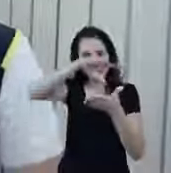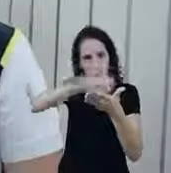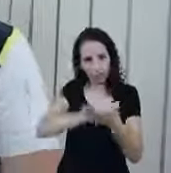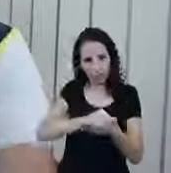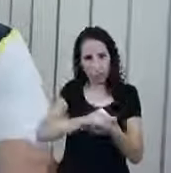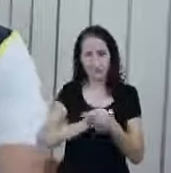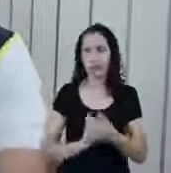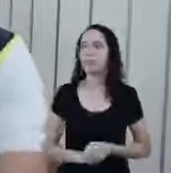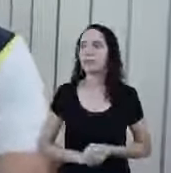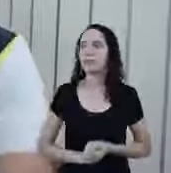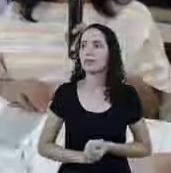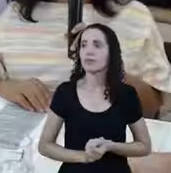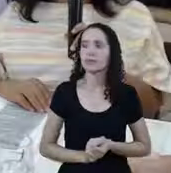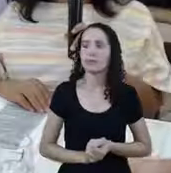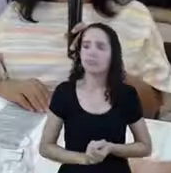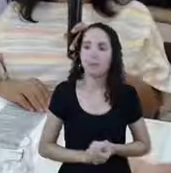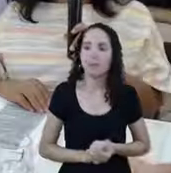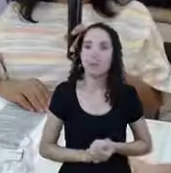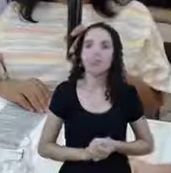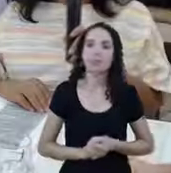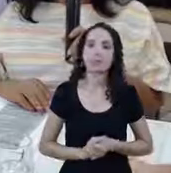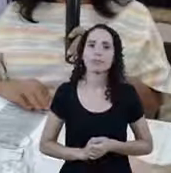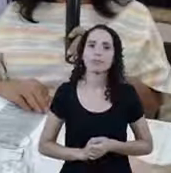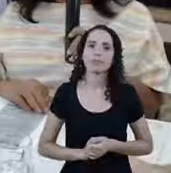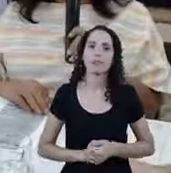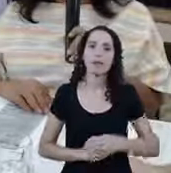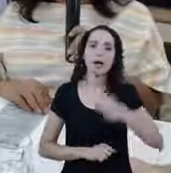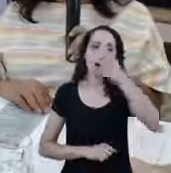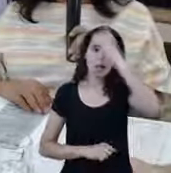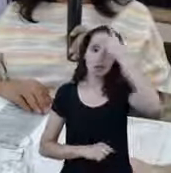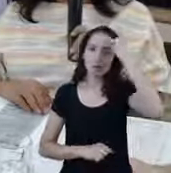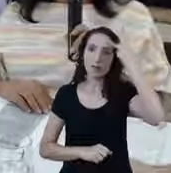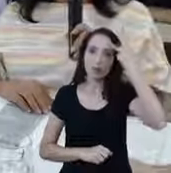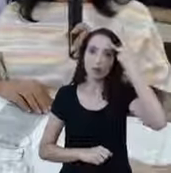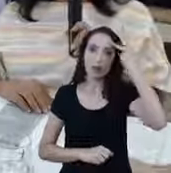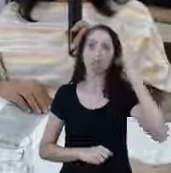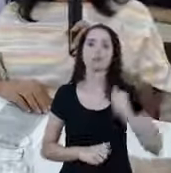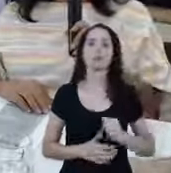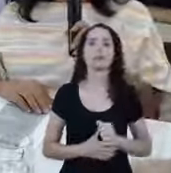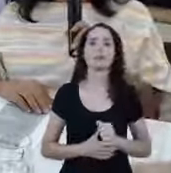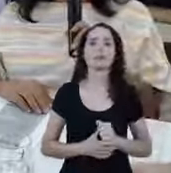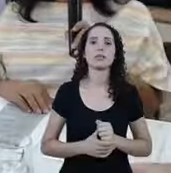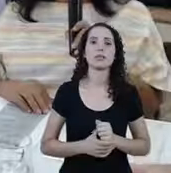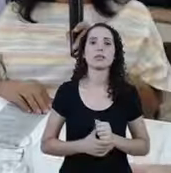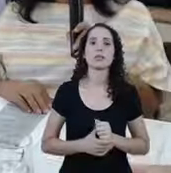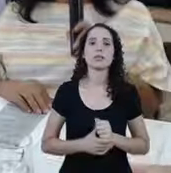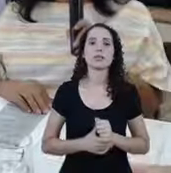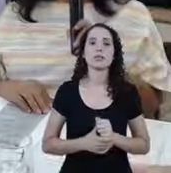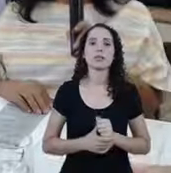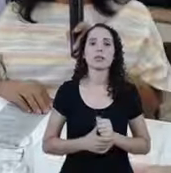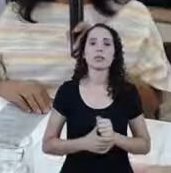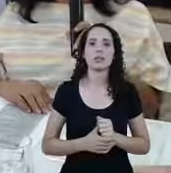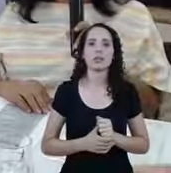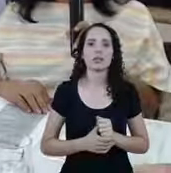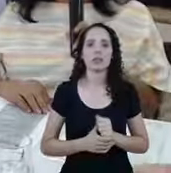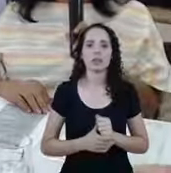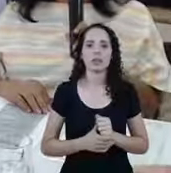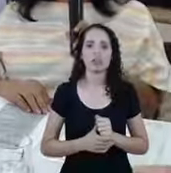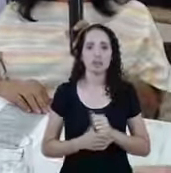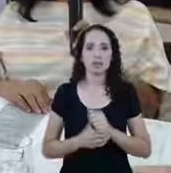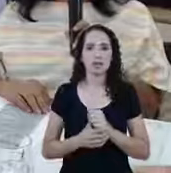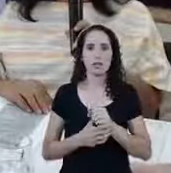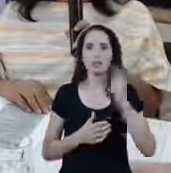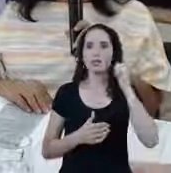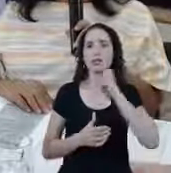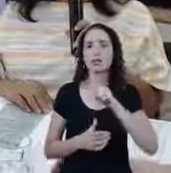Olha, aí as pessoas que irão receber automaticamente são as que estão inscritas no cadastro único Ou seja,